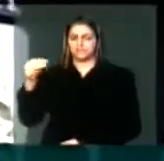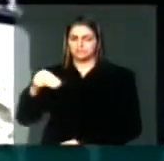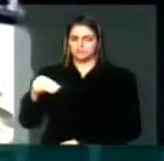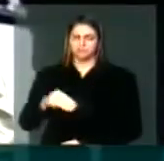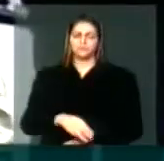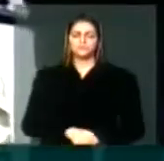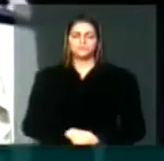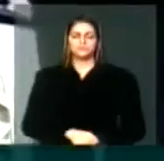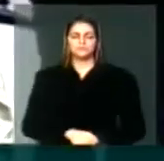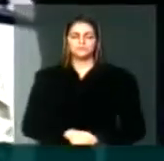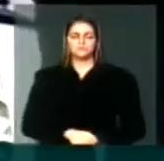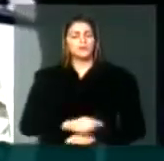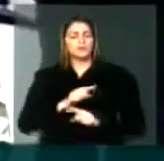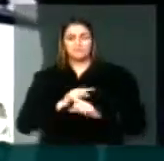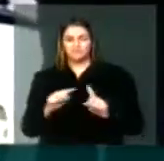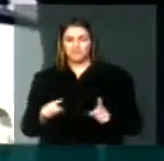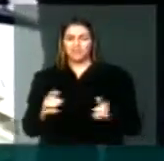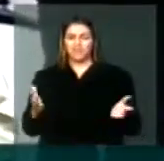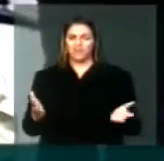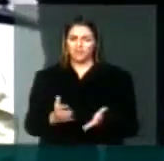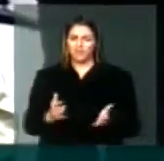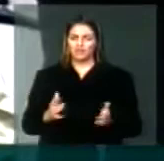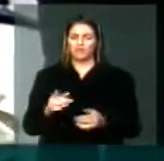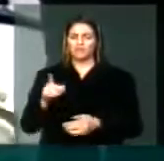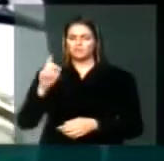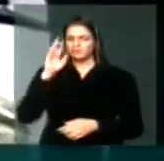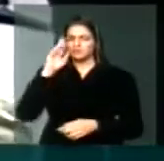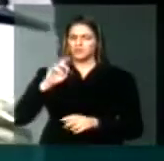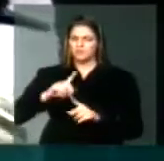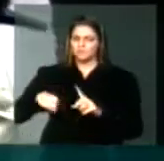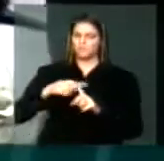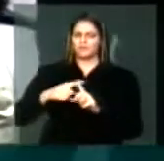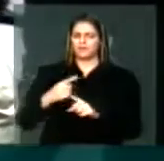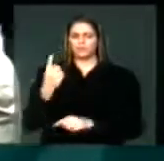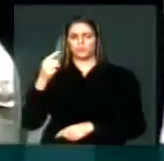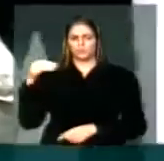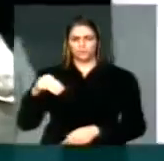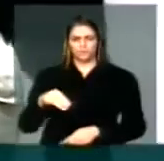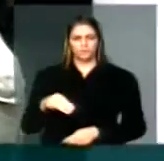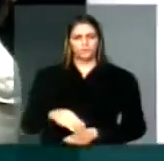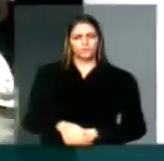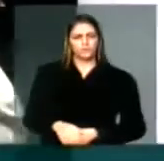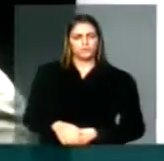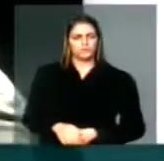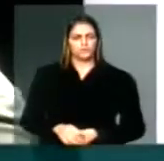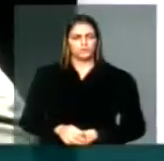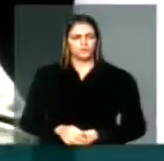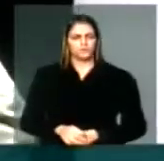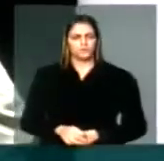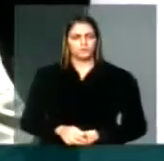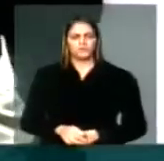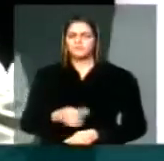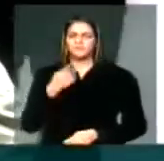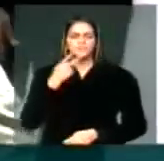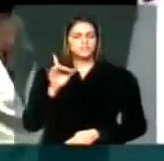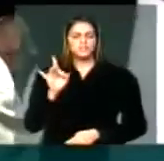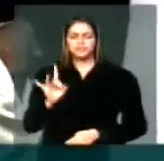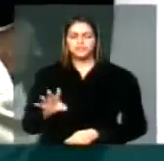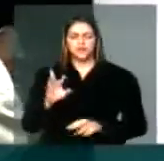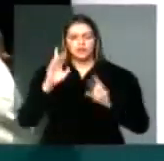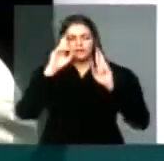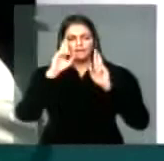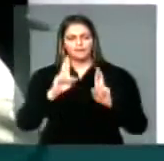Vossa excelência então concedeu mais um minuto. E eu pedi vossa excelência que cumprisse apenas o regimento.